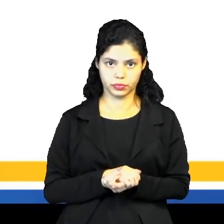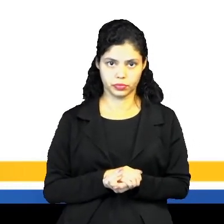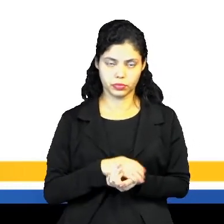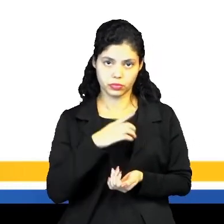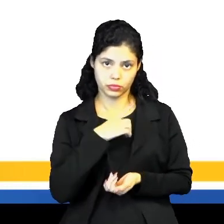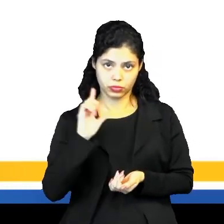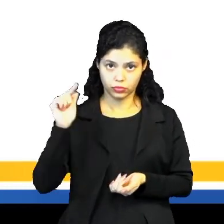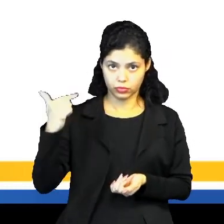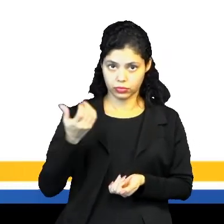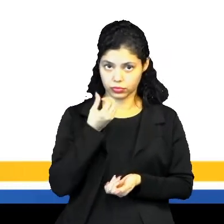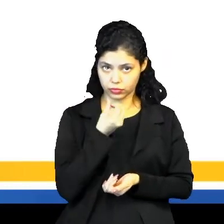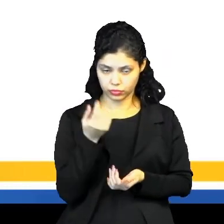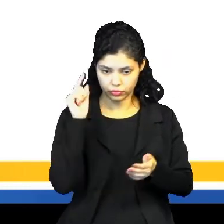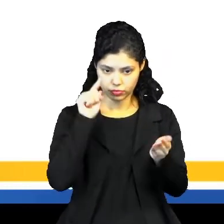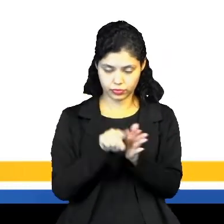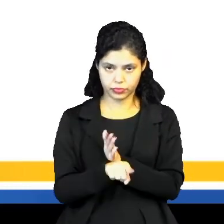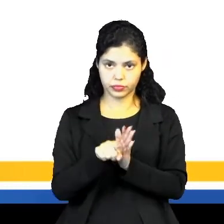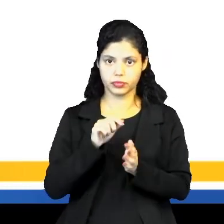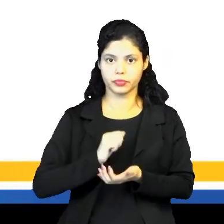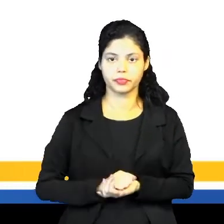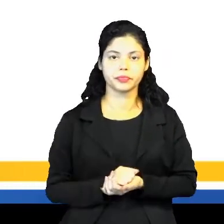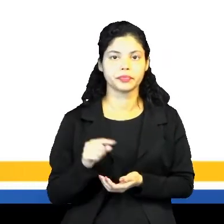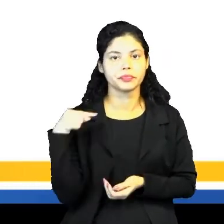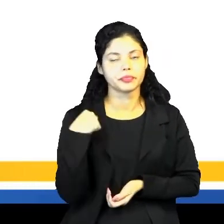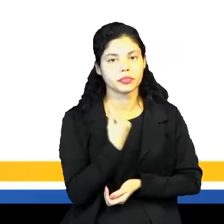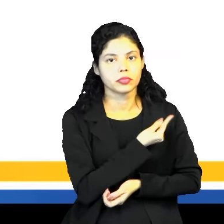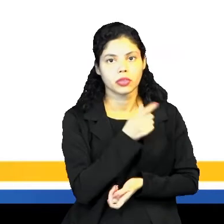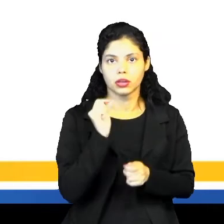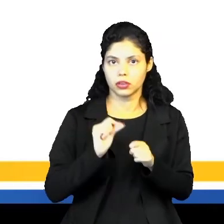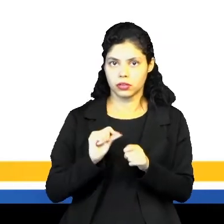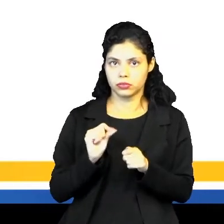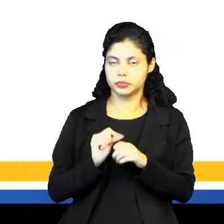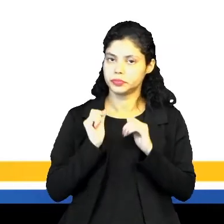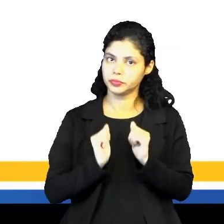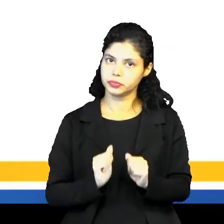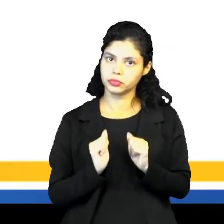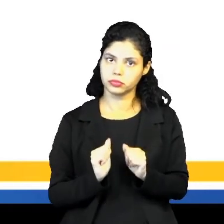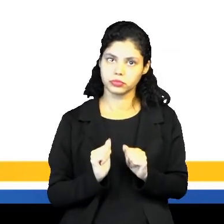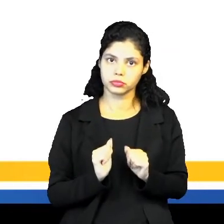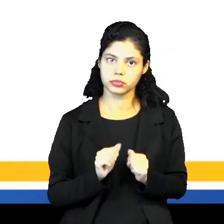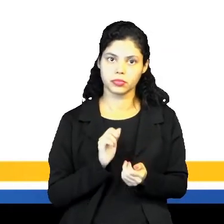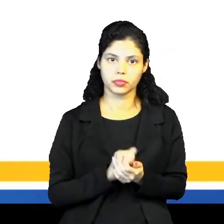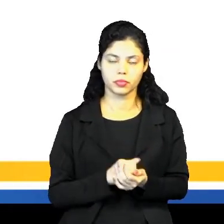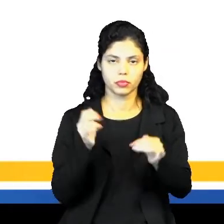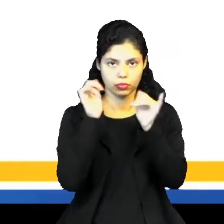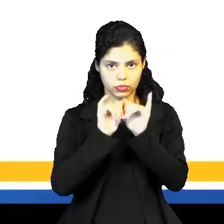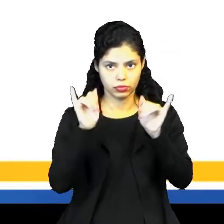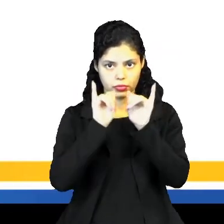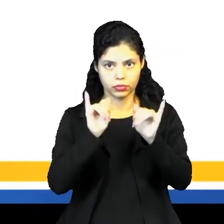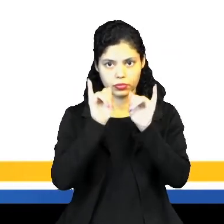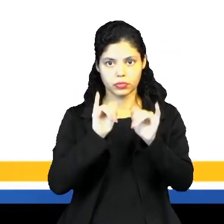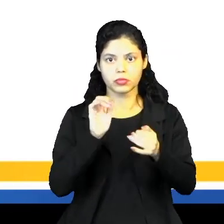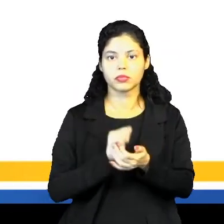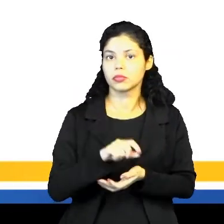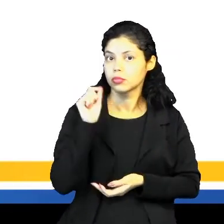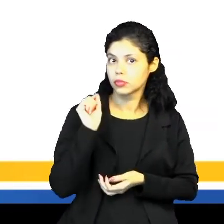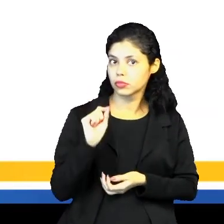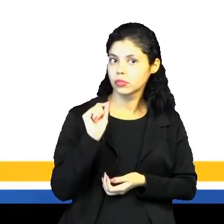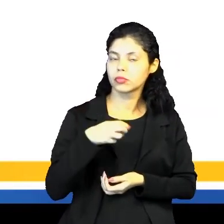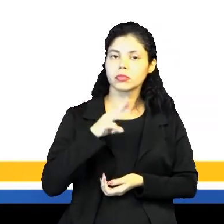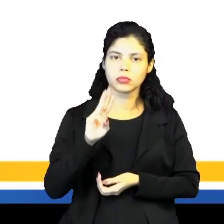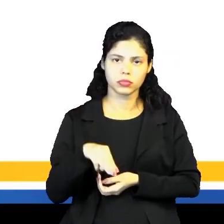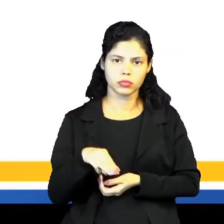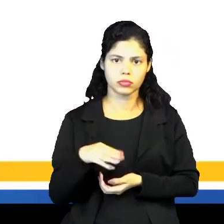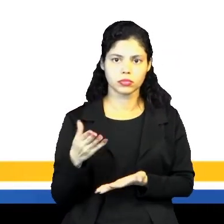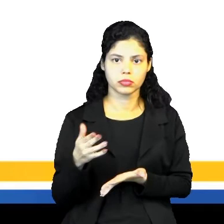justamente aquelas seis perguntas, né? Que nós fazemos para poder destrinchar, né? Uma notícia, né? Que é o quê, o